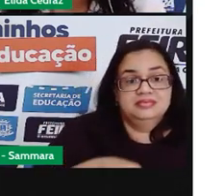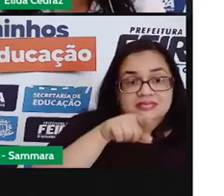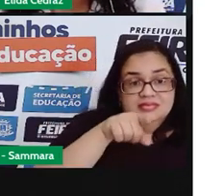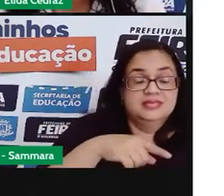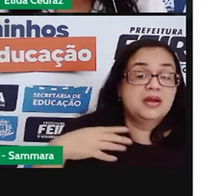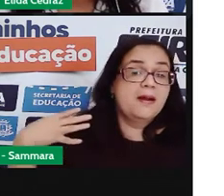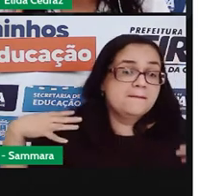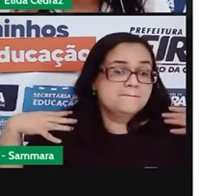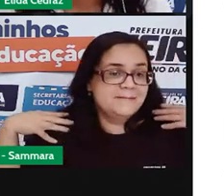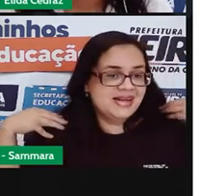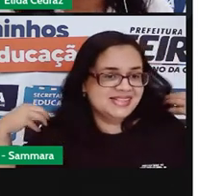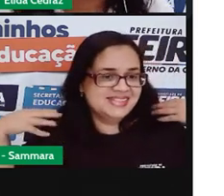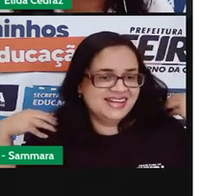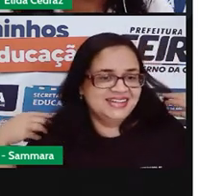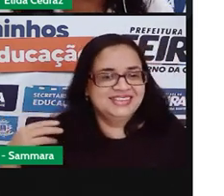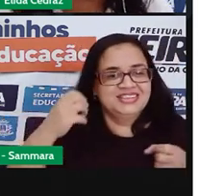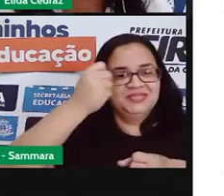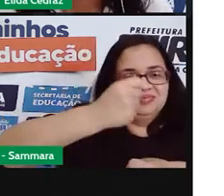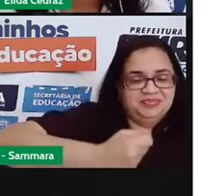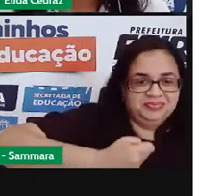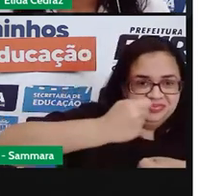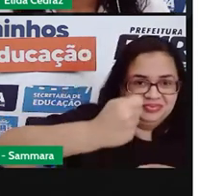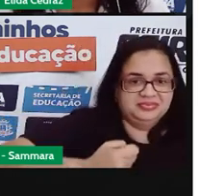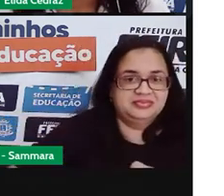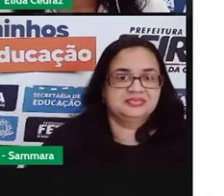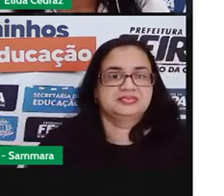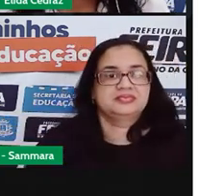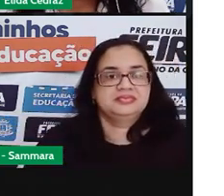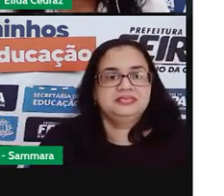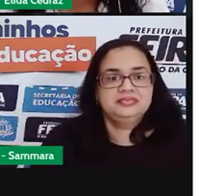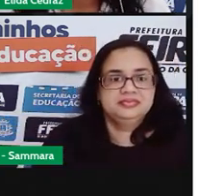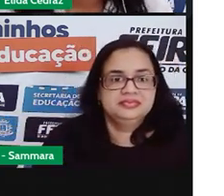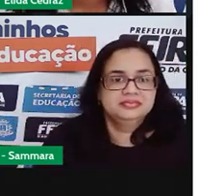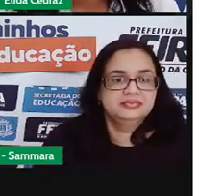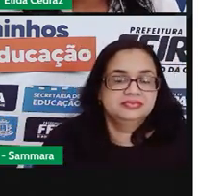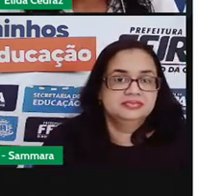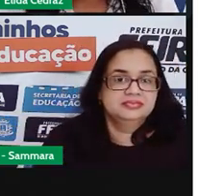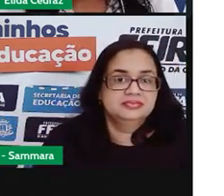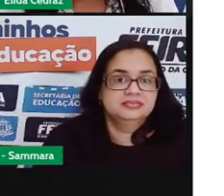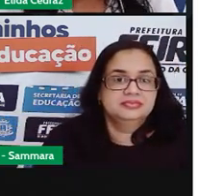larissa, massagem, vassoura.